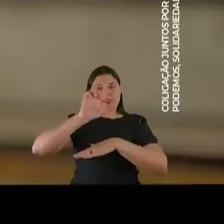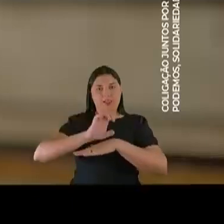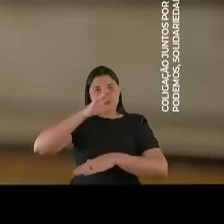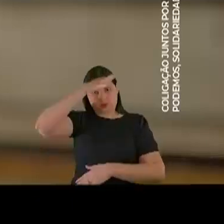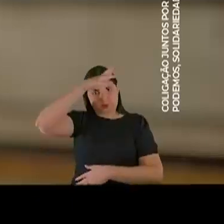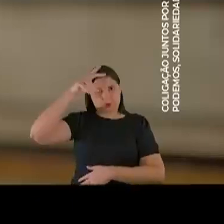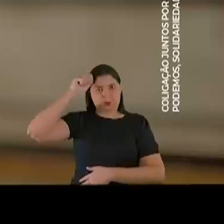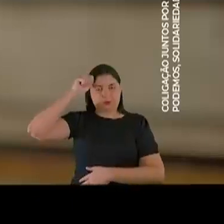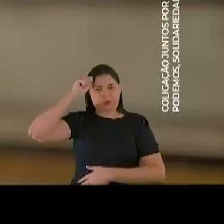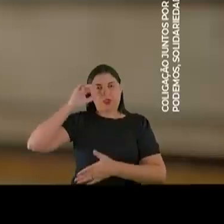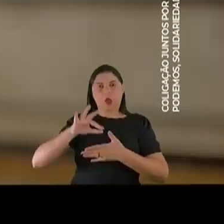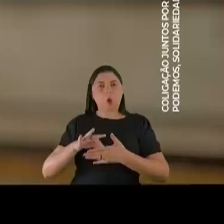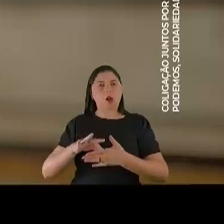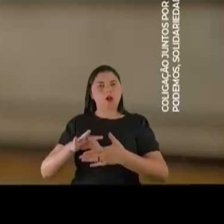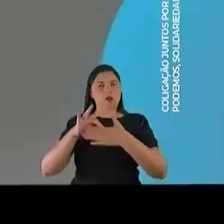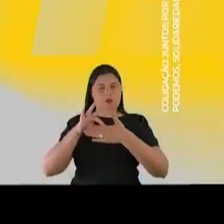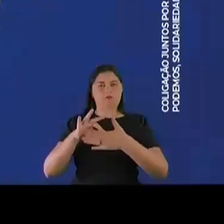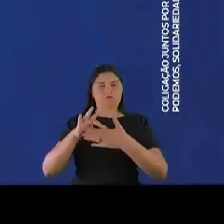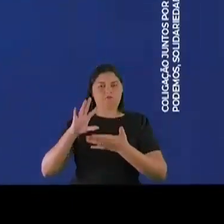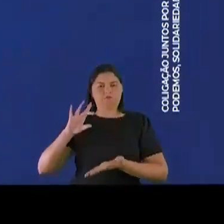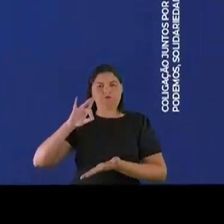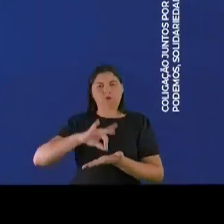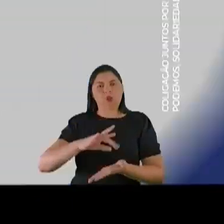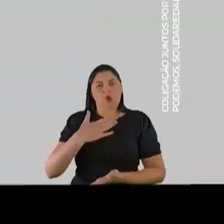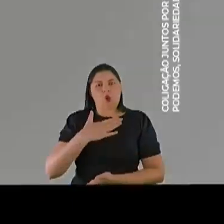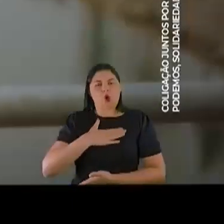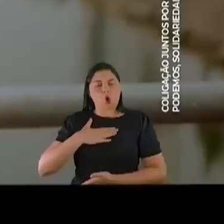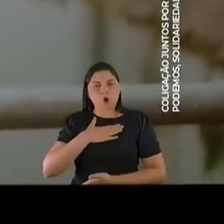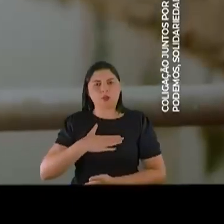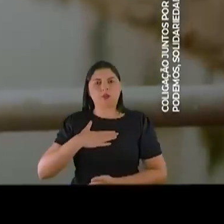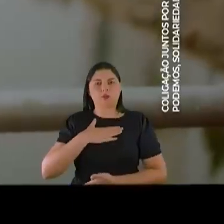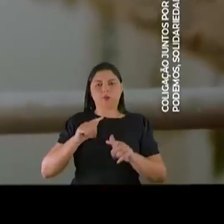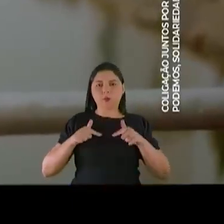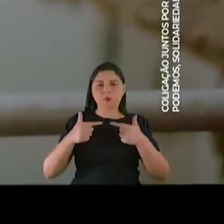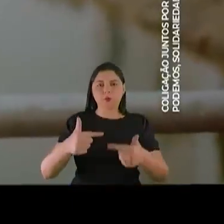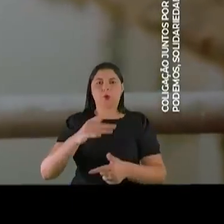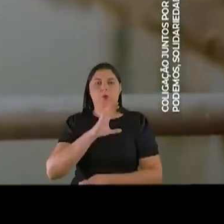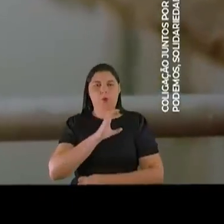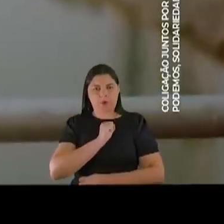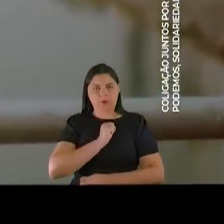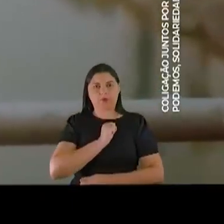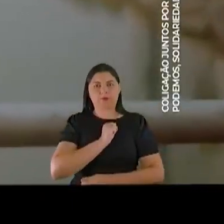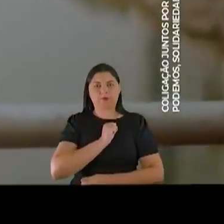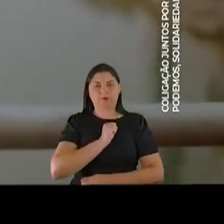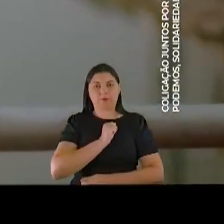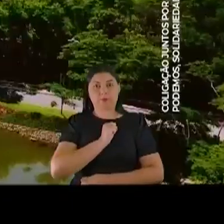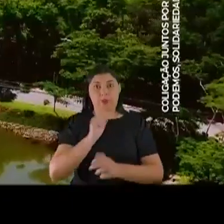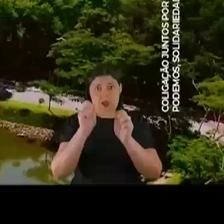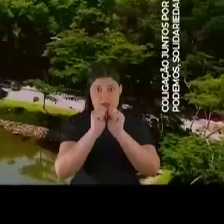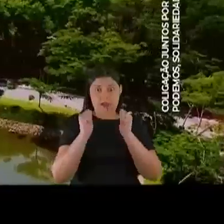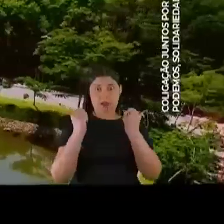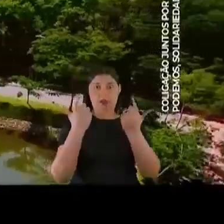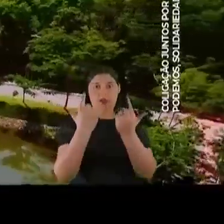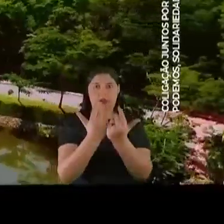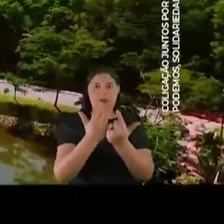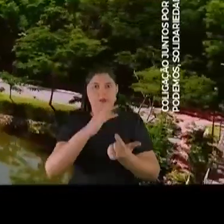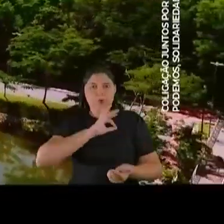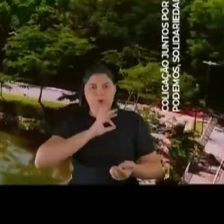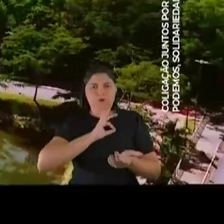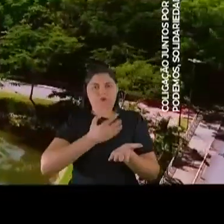pessoas que gostam de fazer, que fazem por amor. Tiramos a Assembleia das páginas policiais e colocamos como